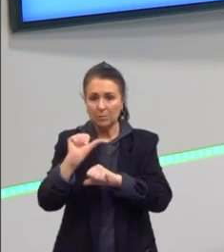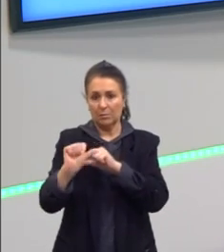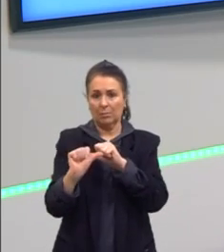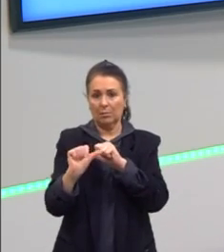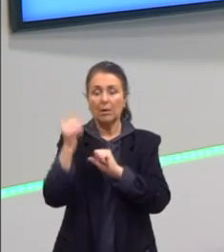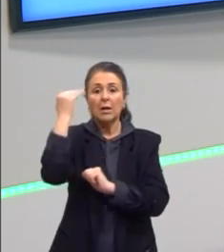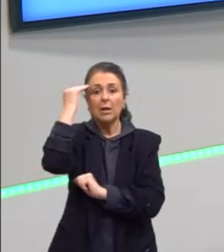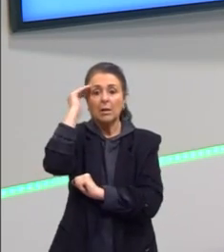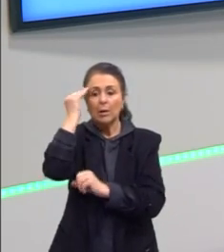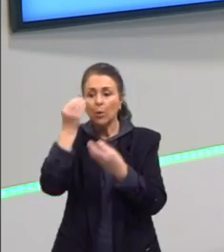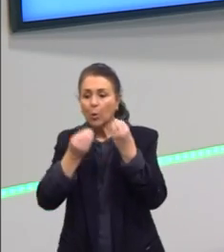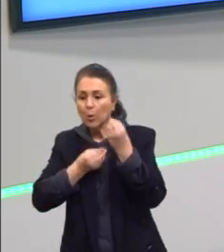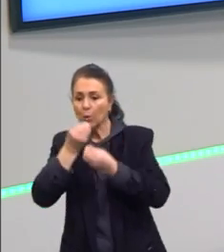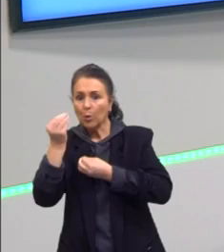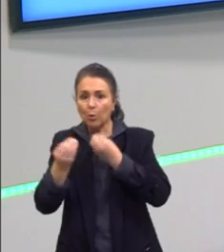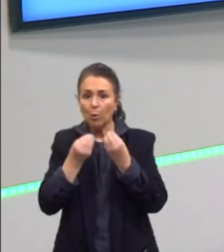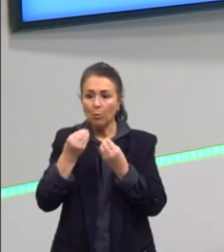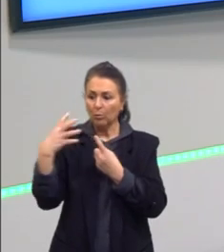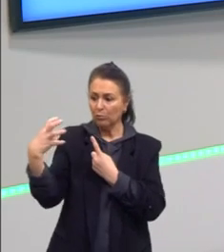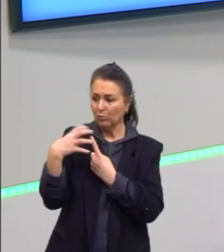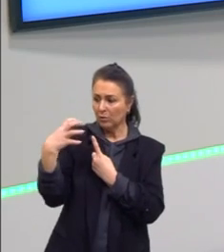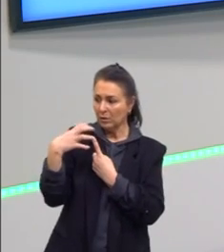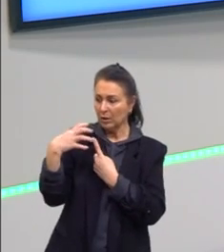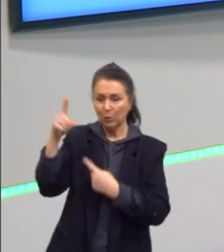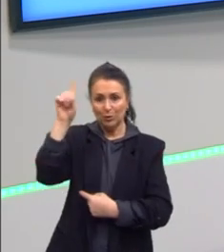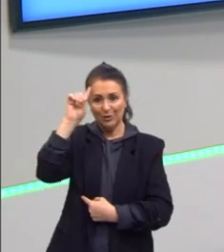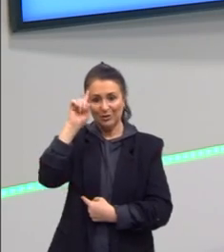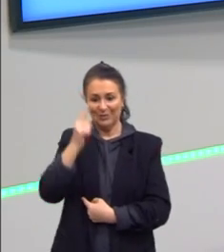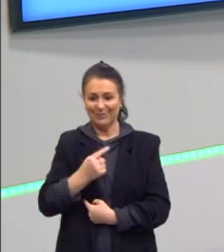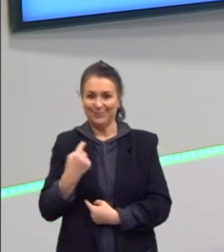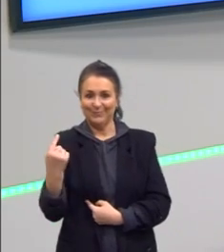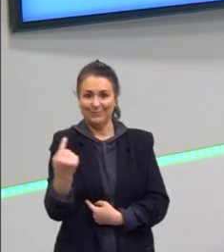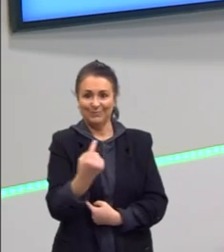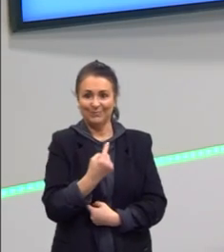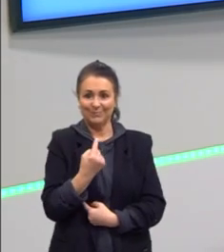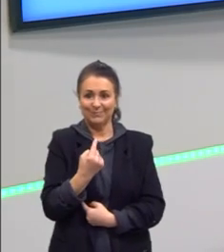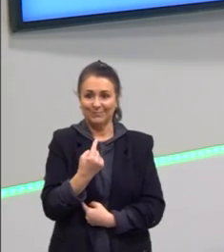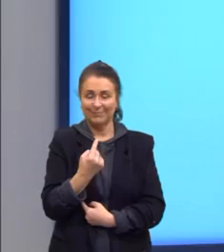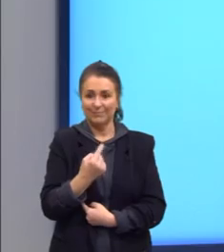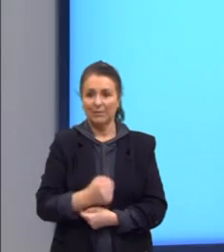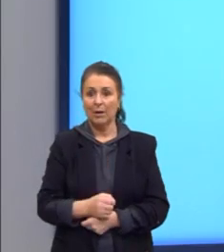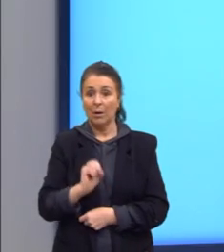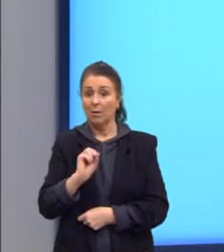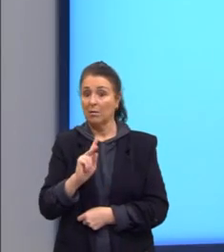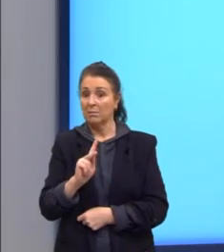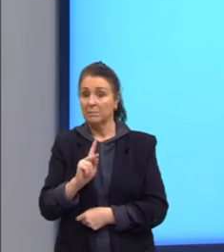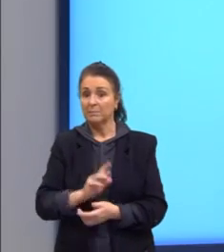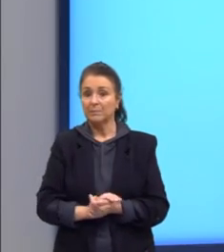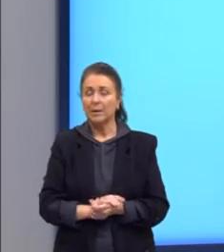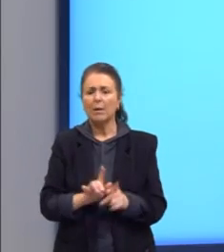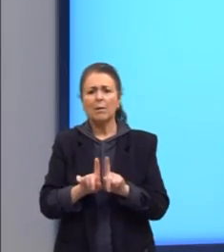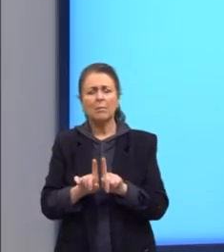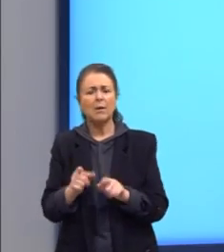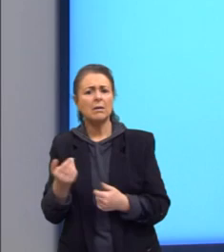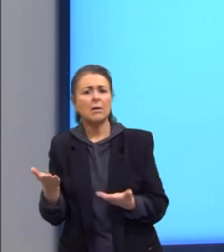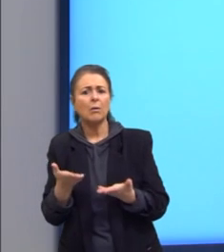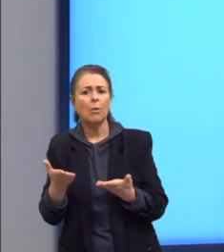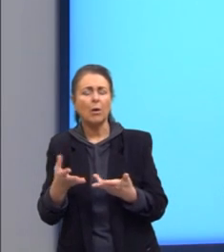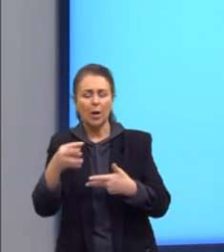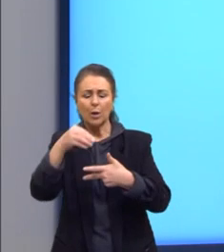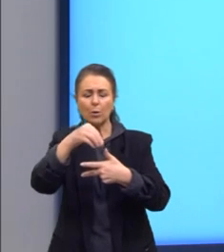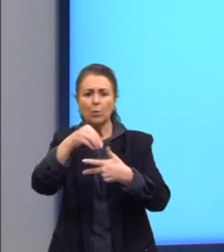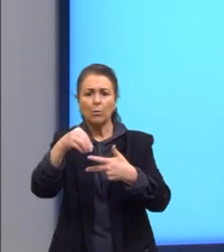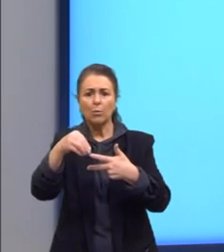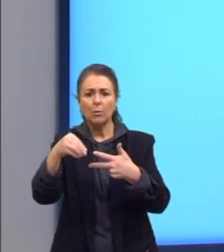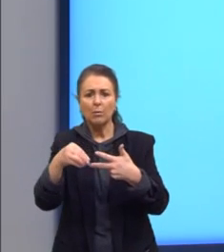entender como elas vão influenciar o nosso dia a dia. Ok. Mas o que o Enem vai